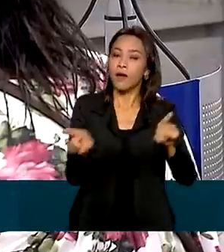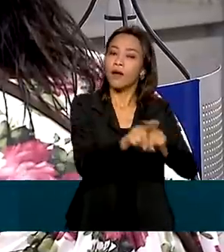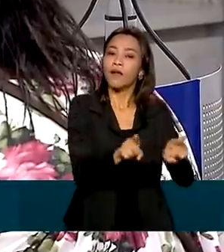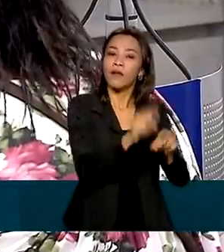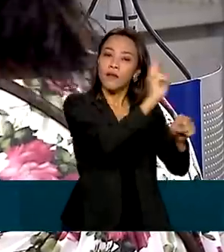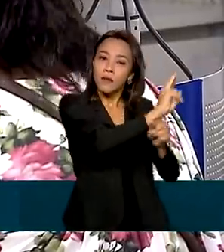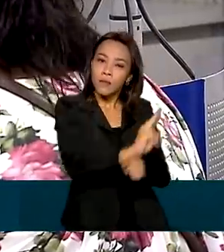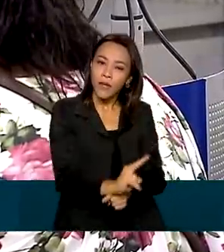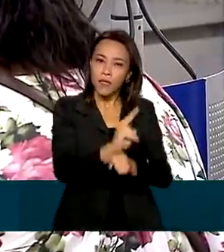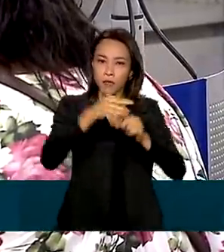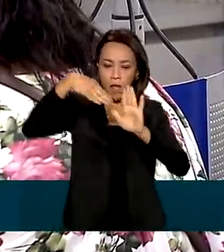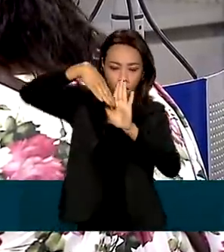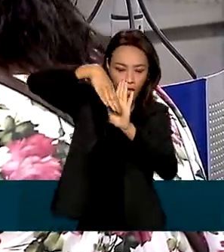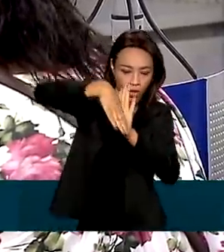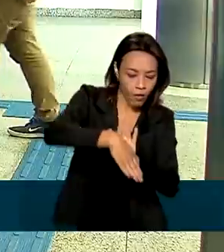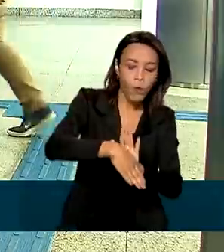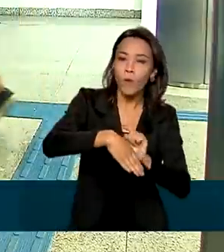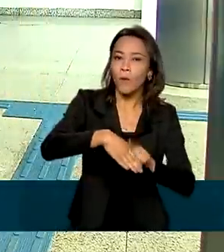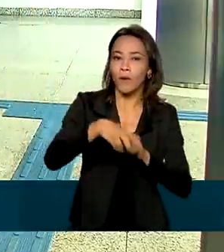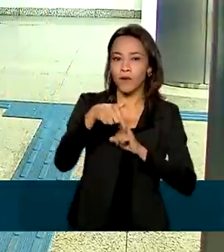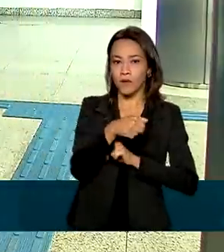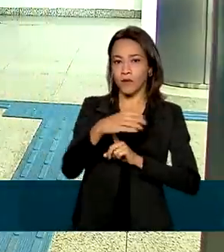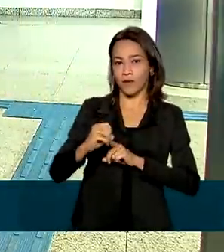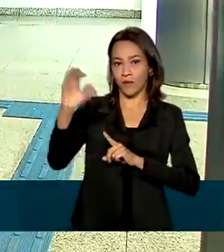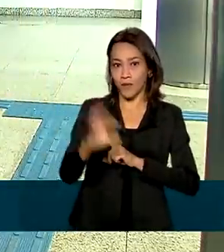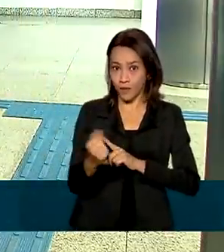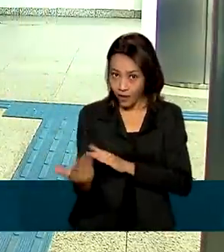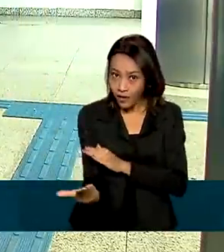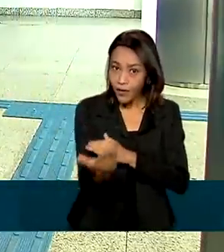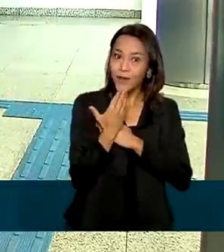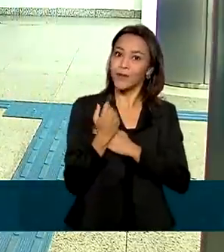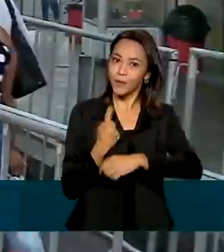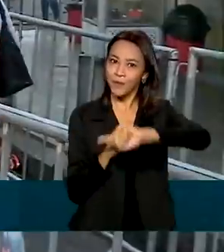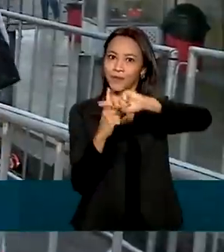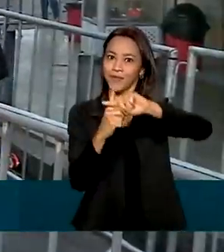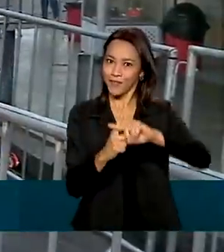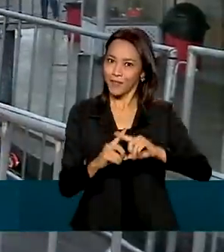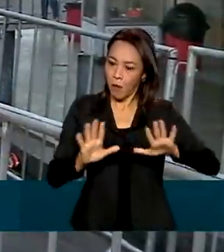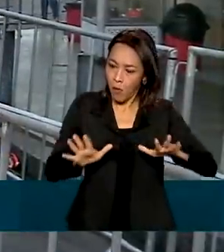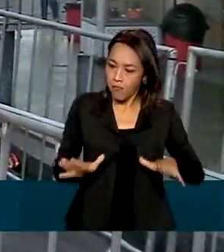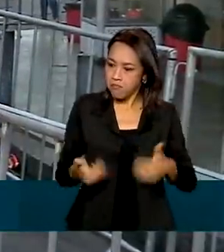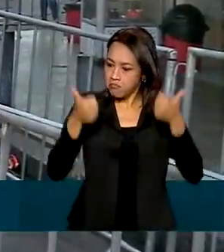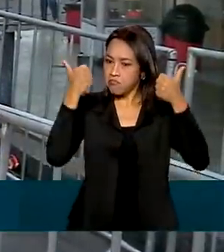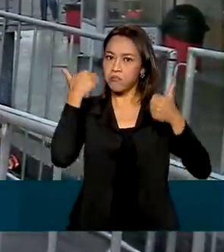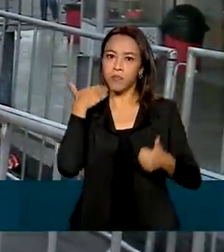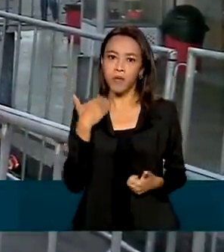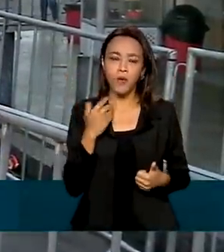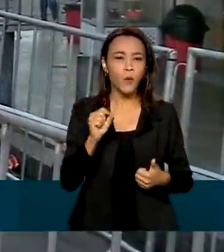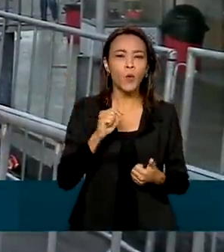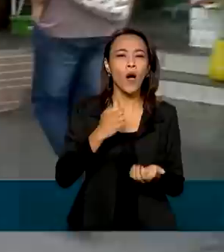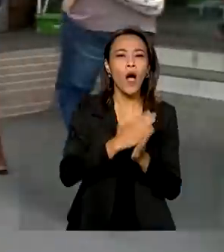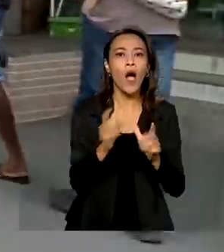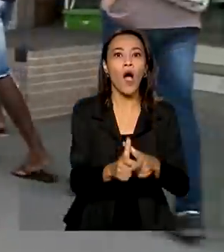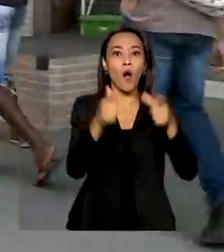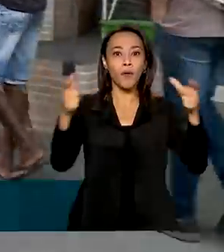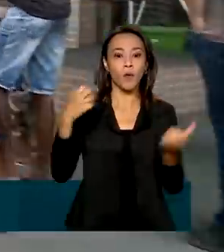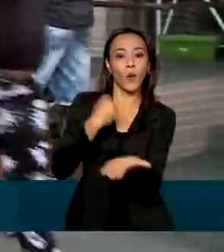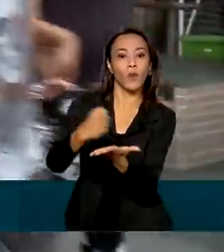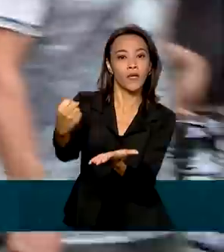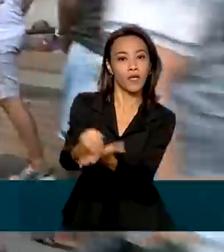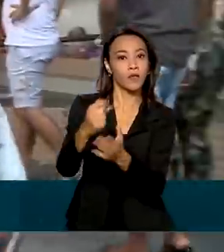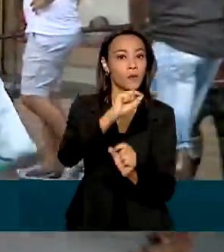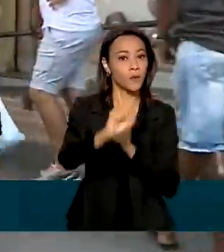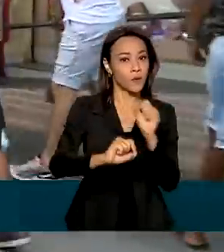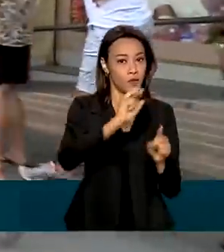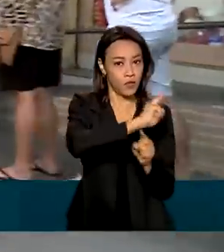com queda de mais de 70%, ajudou no resultado positivo do banco. O que fez aumentar as contratações de crédito